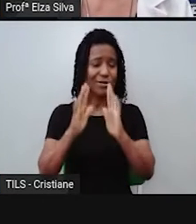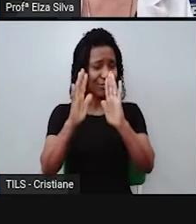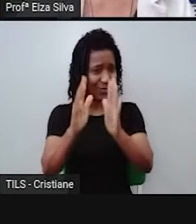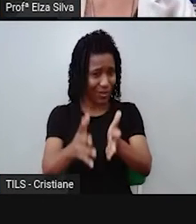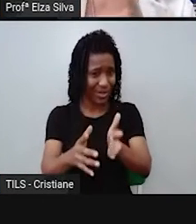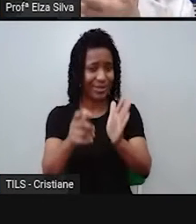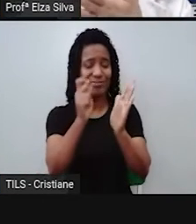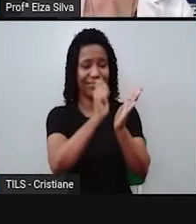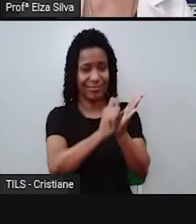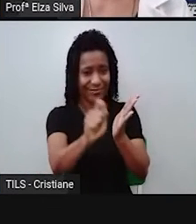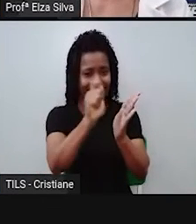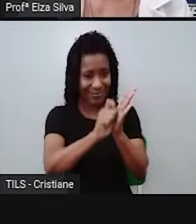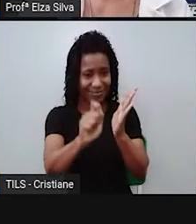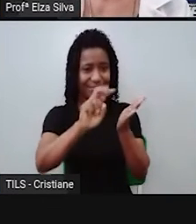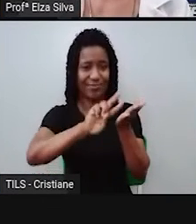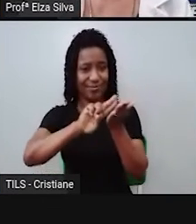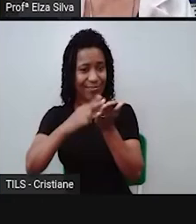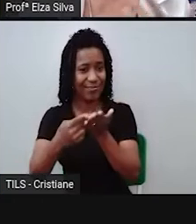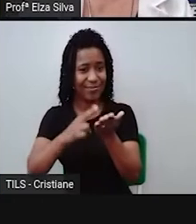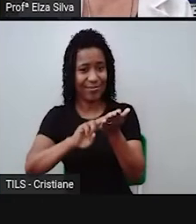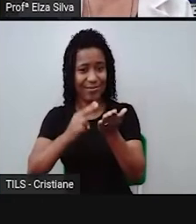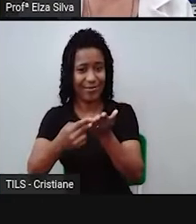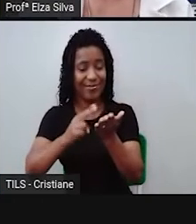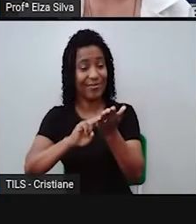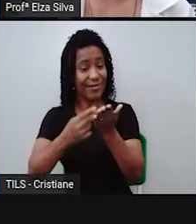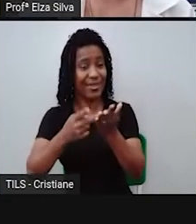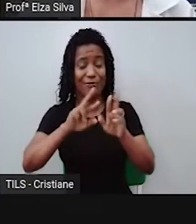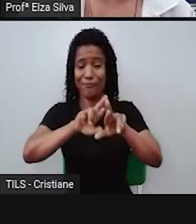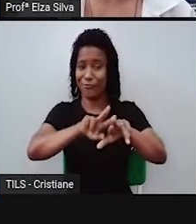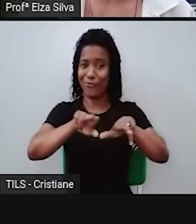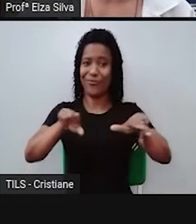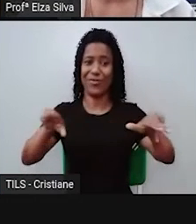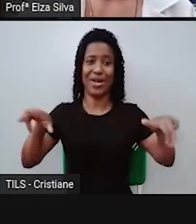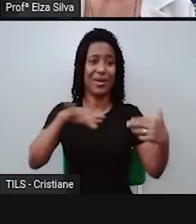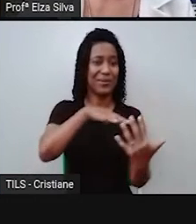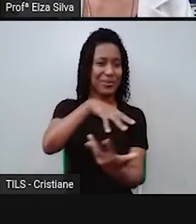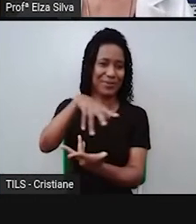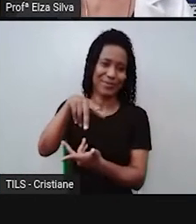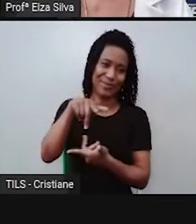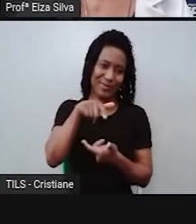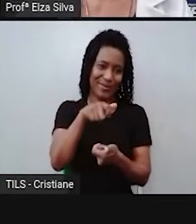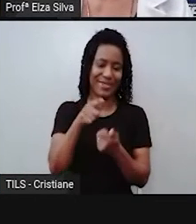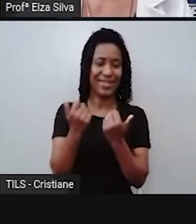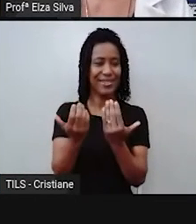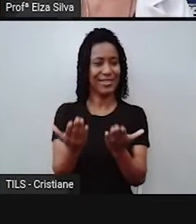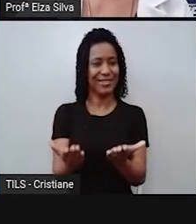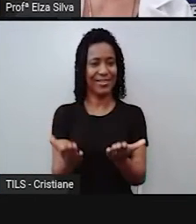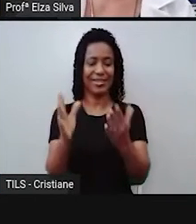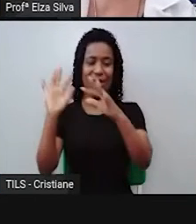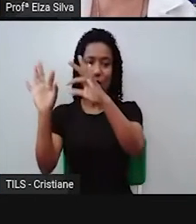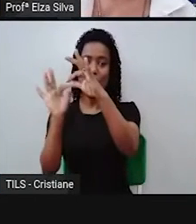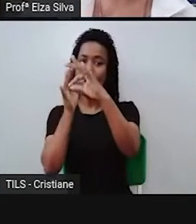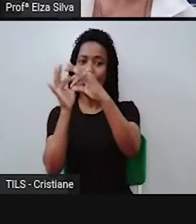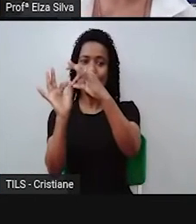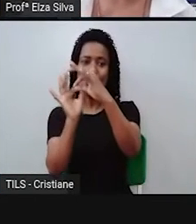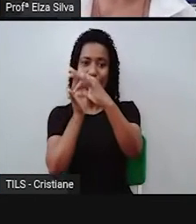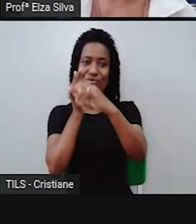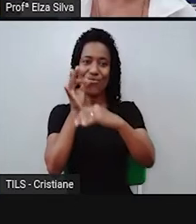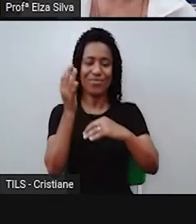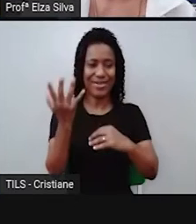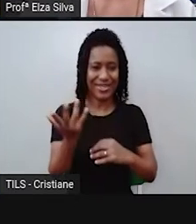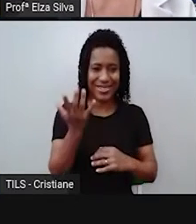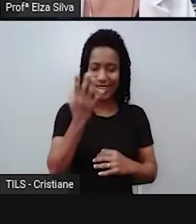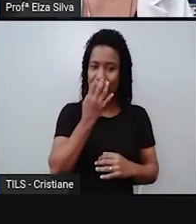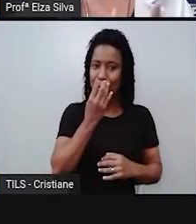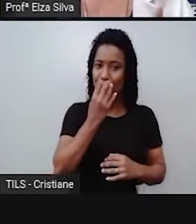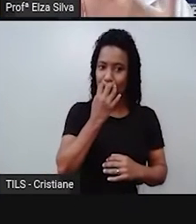ao longo dos séculos e em diversos lugares do mundo. Essa fábula que nós assistimos no